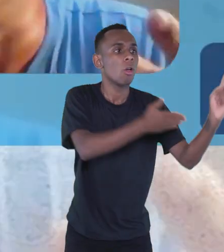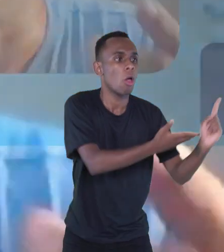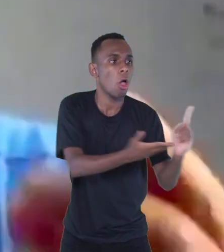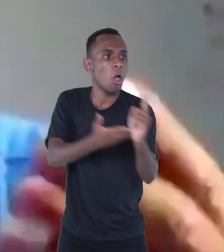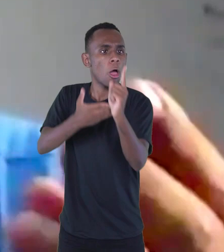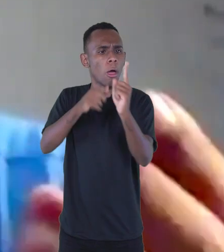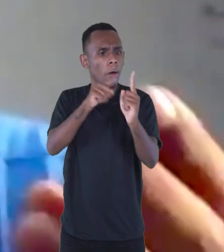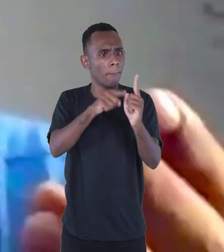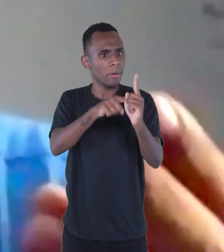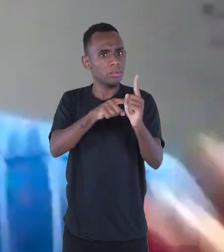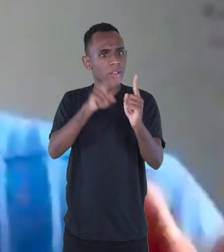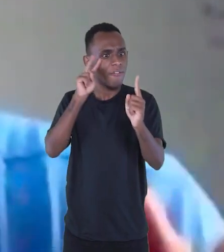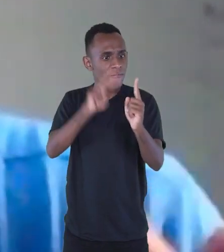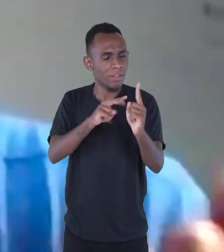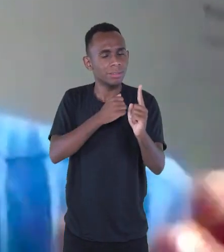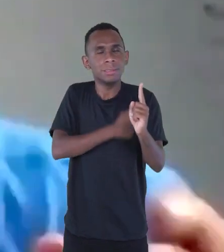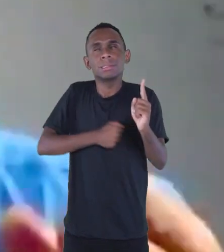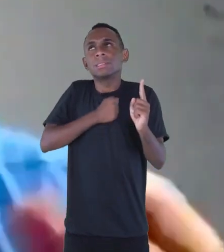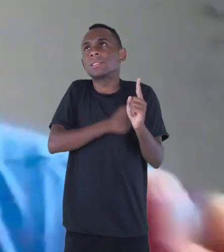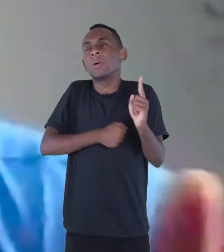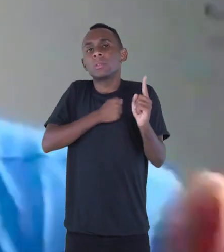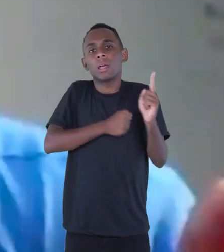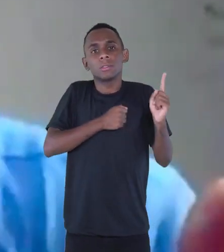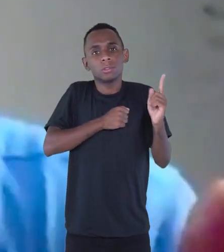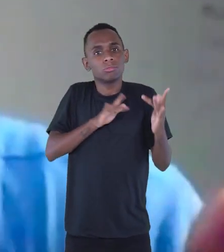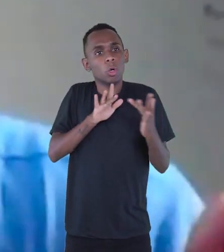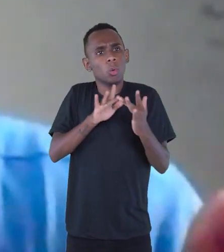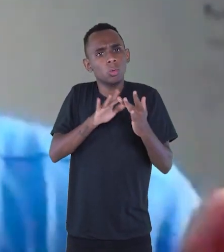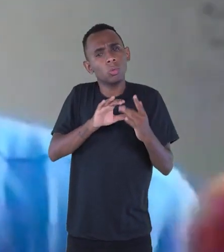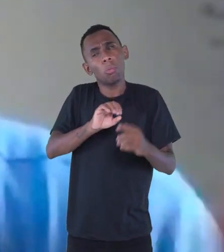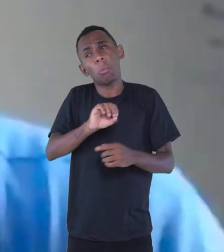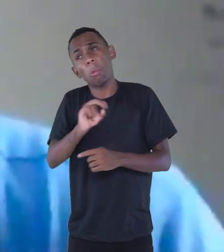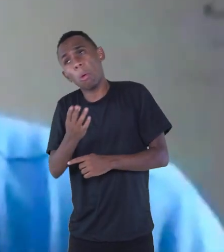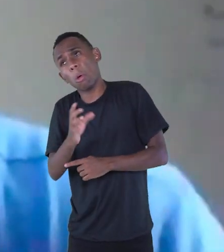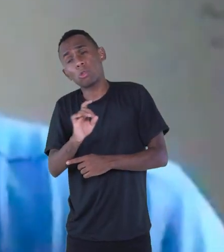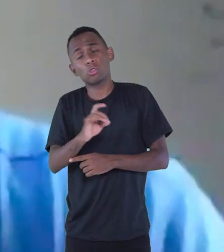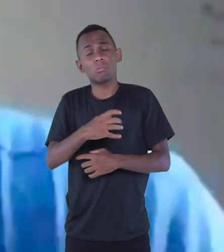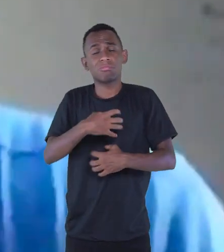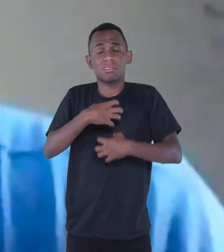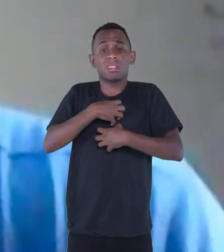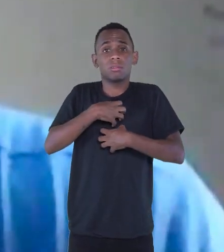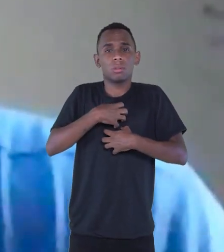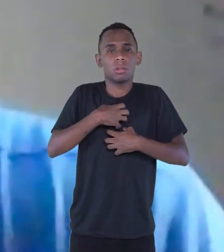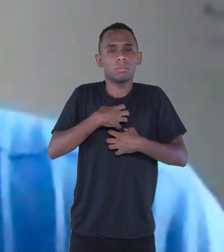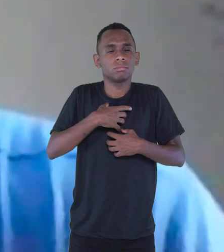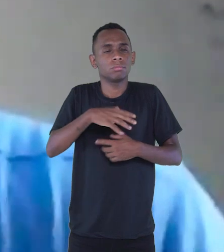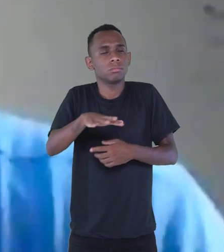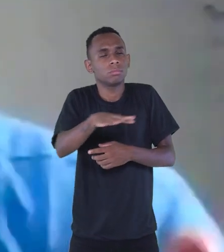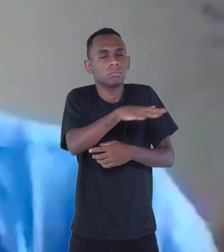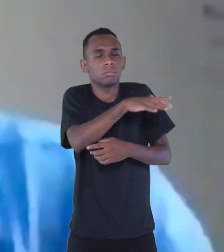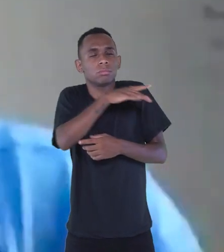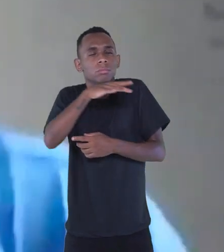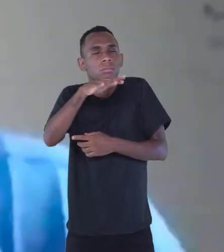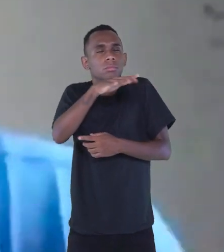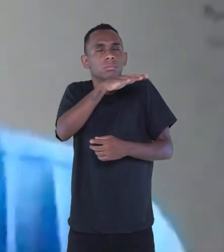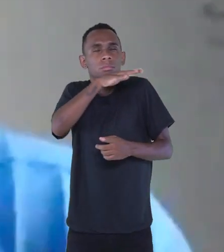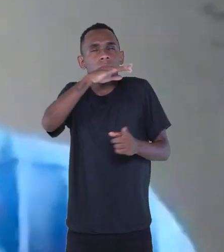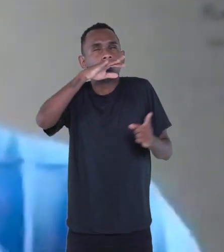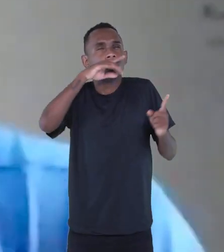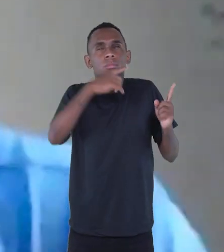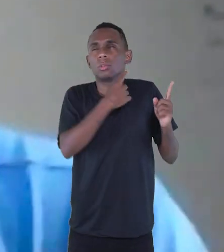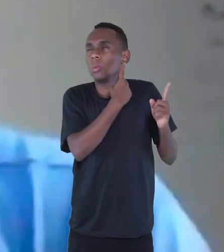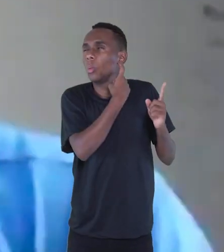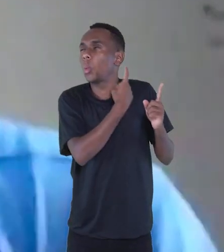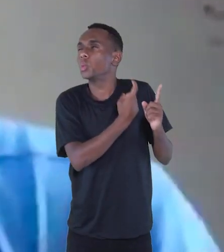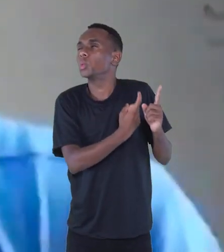pessoa de quem está com saudade. Ou pelo menos sentir no vento o seu perfume, o som da voz